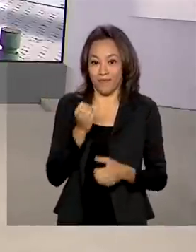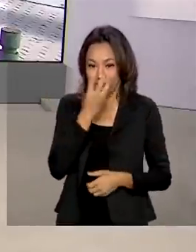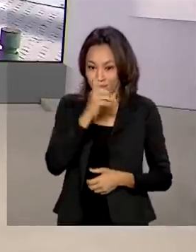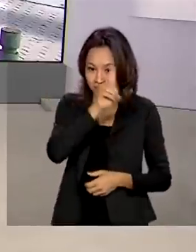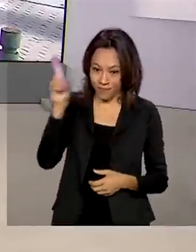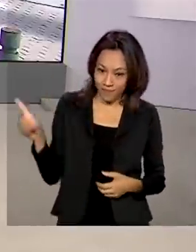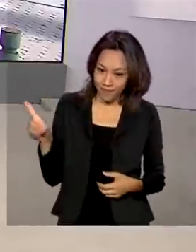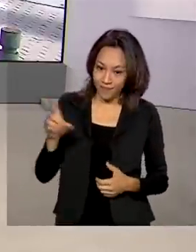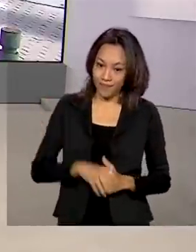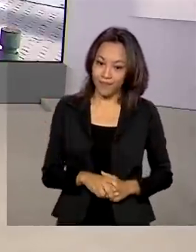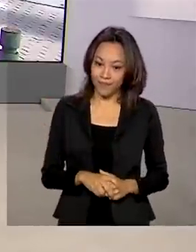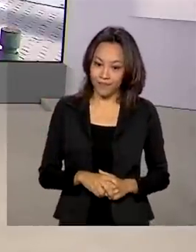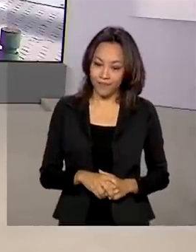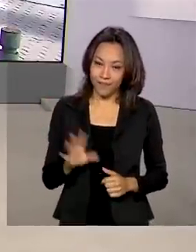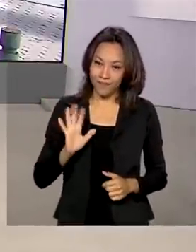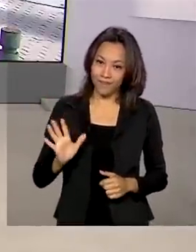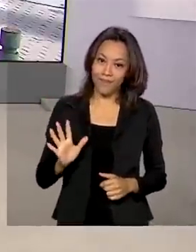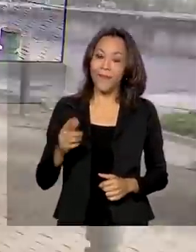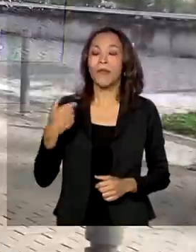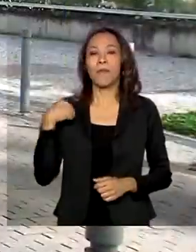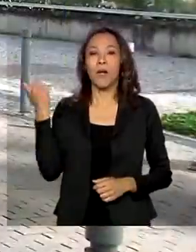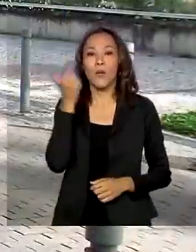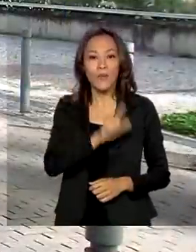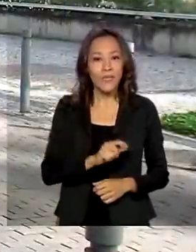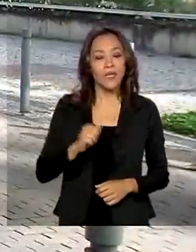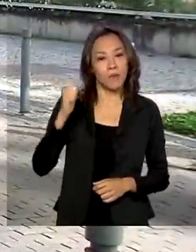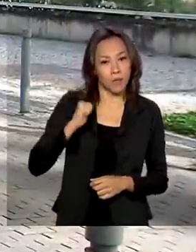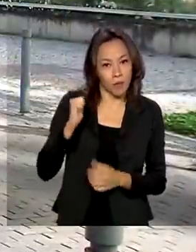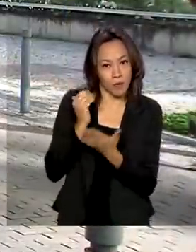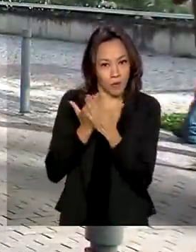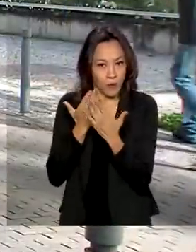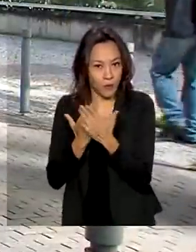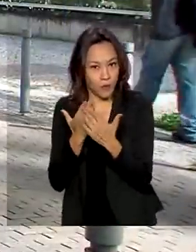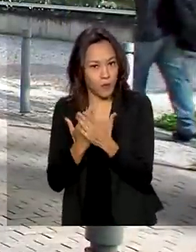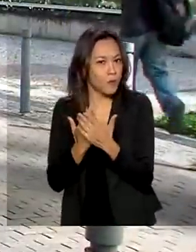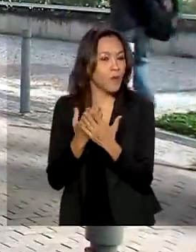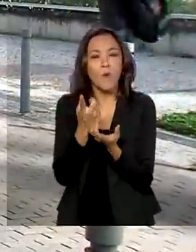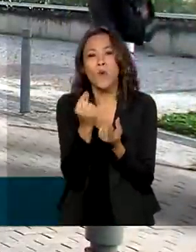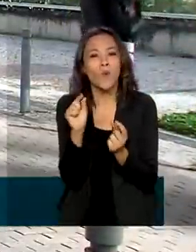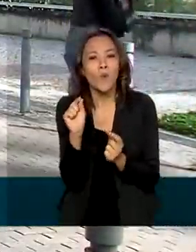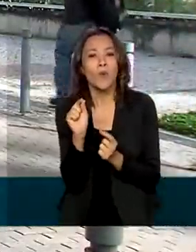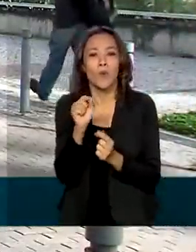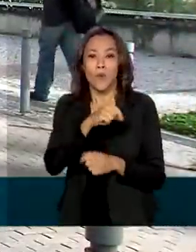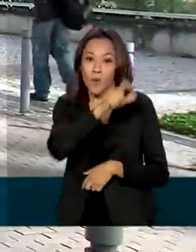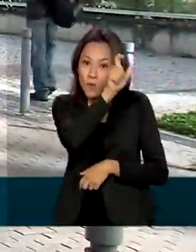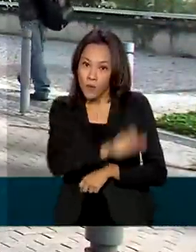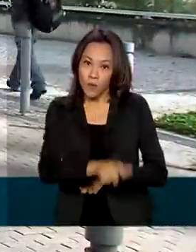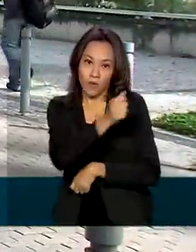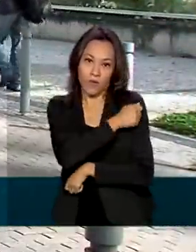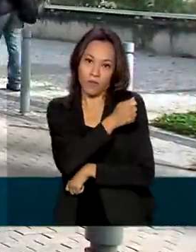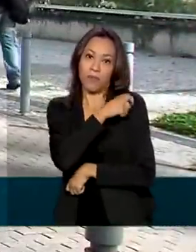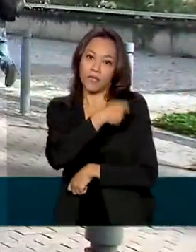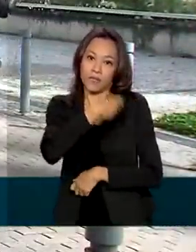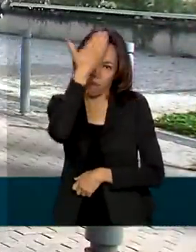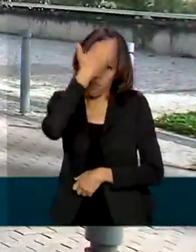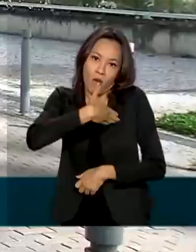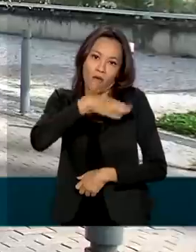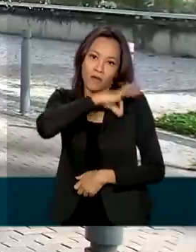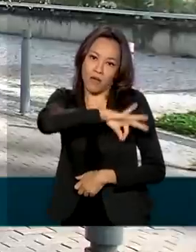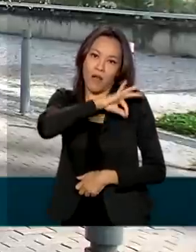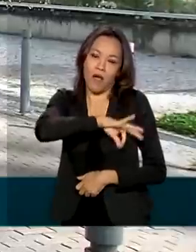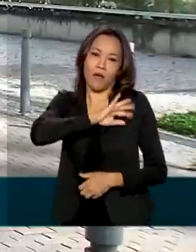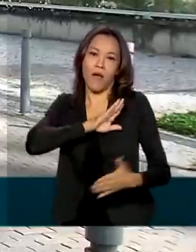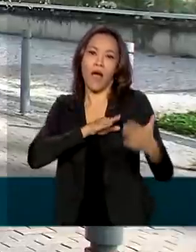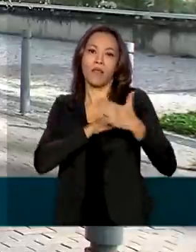Olá, Renata. Bom dia. Para concorrer às bolsas integrais, o estudante deve comprovar a renda familiar bruta mensal de até um